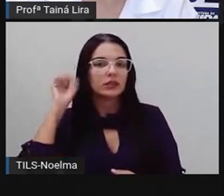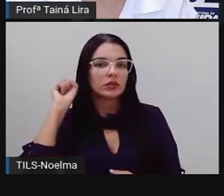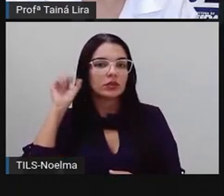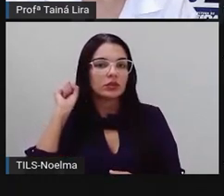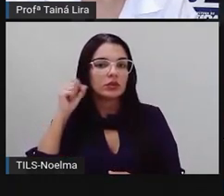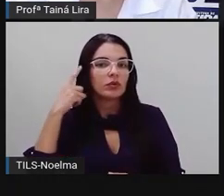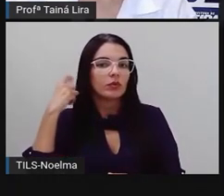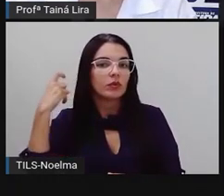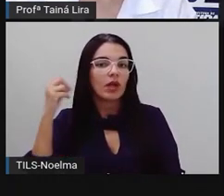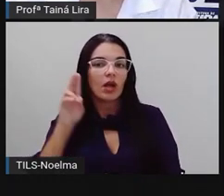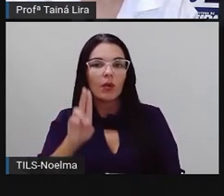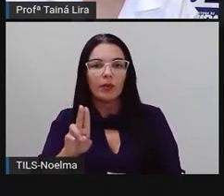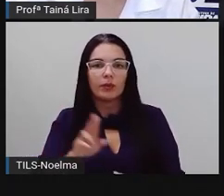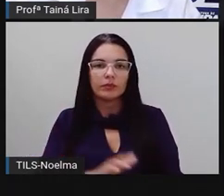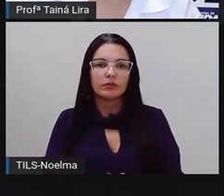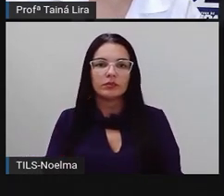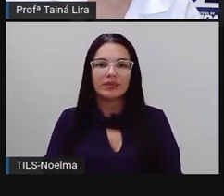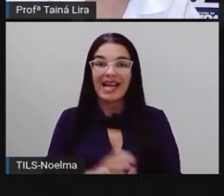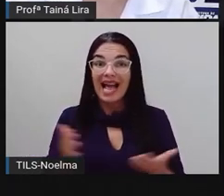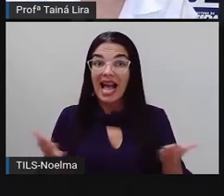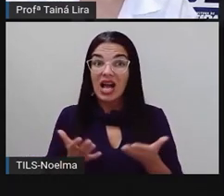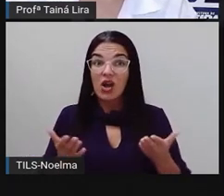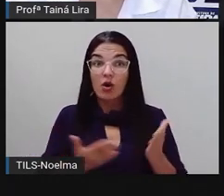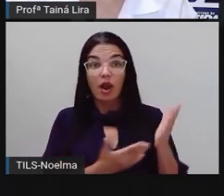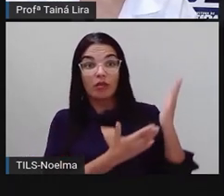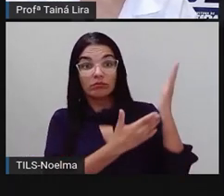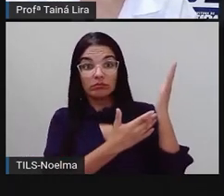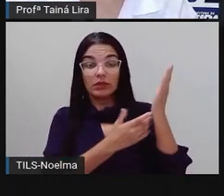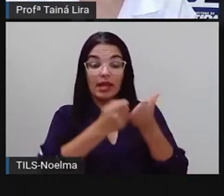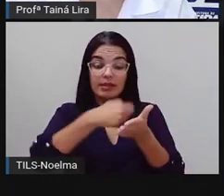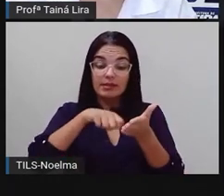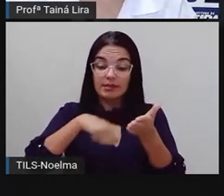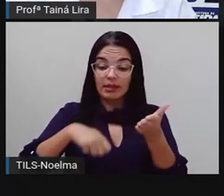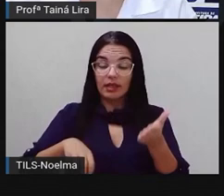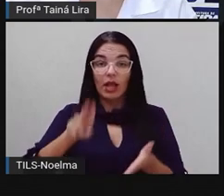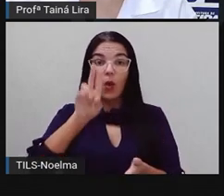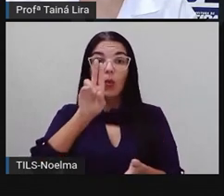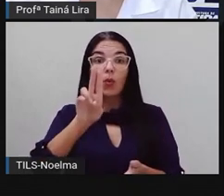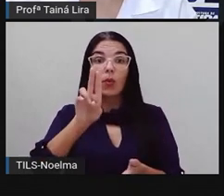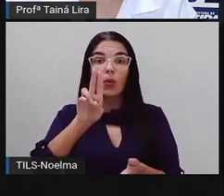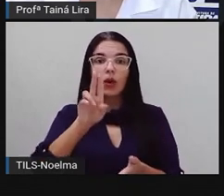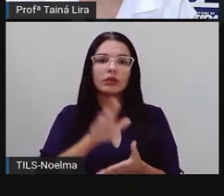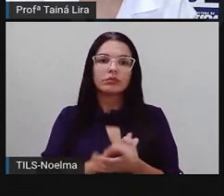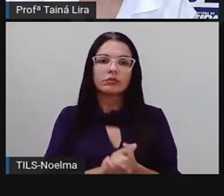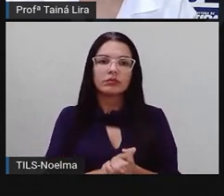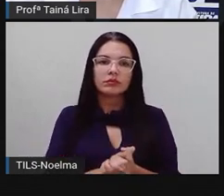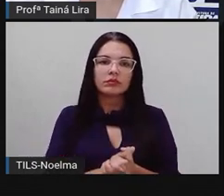Tá bom? Agora aqui, ó, escritas com U. Tá bom? Vamos ver.